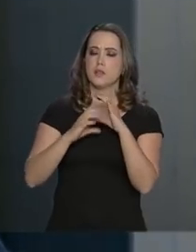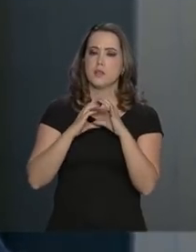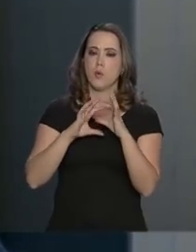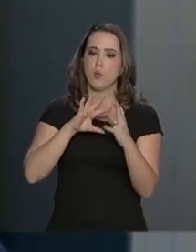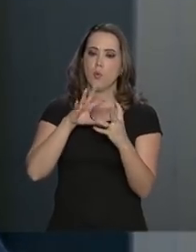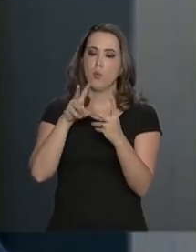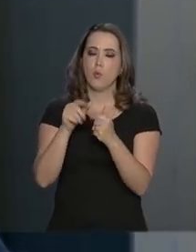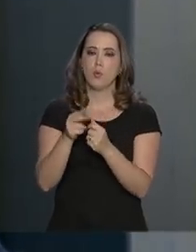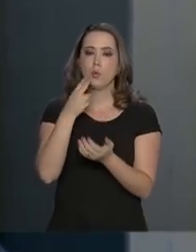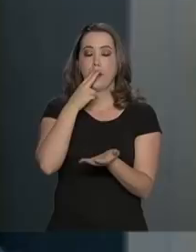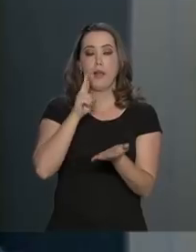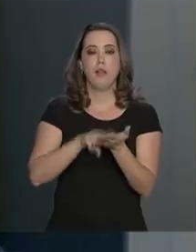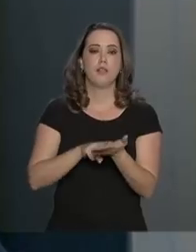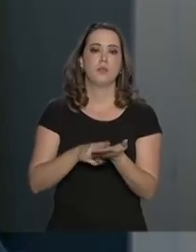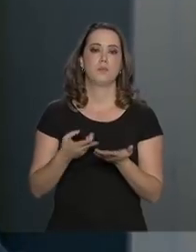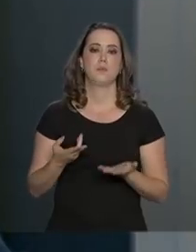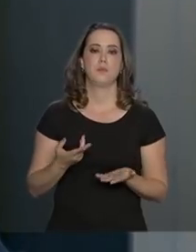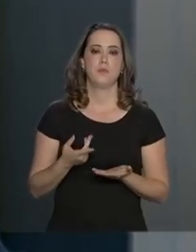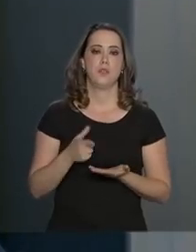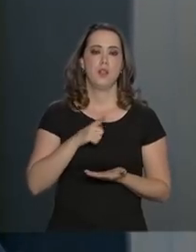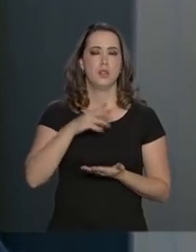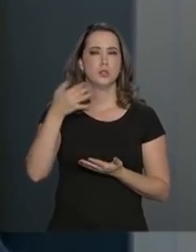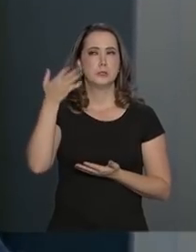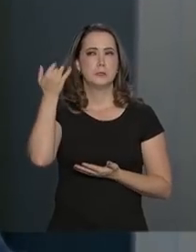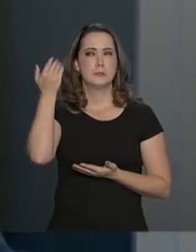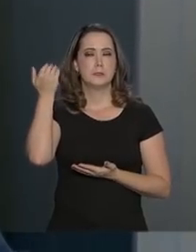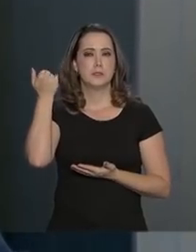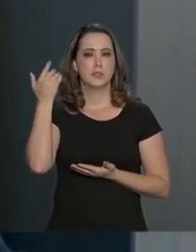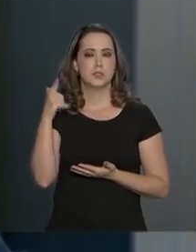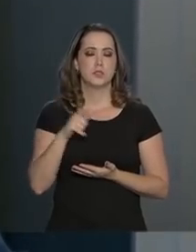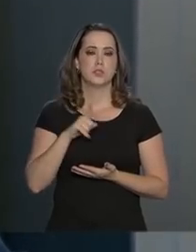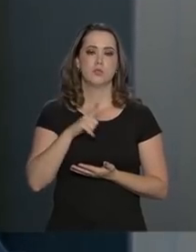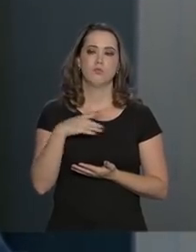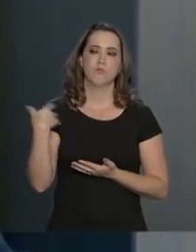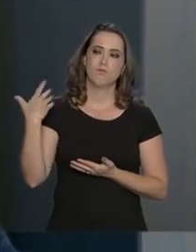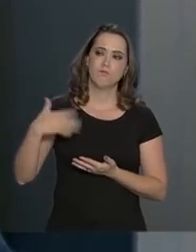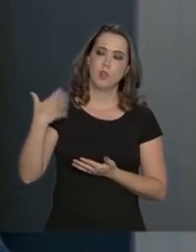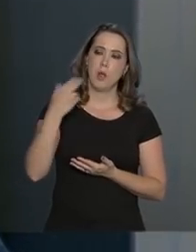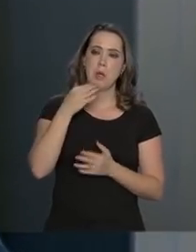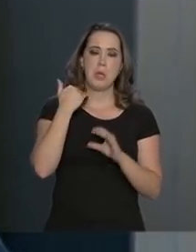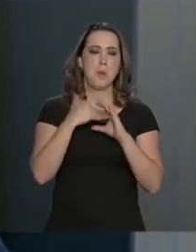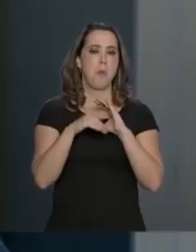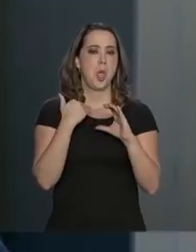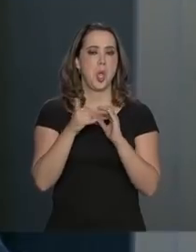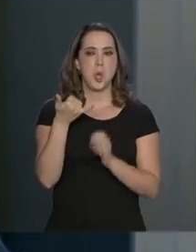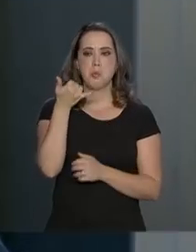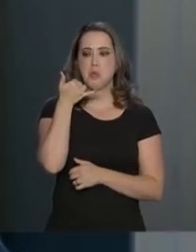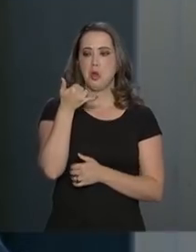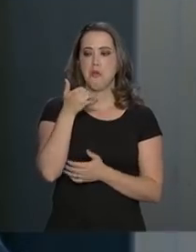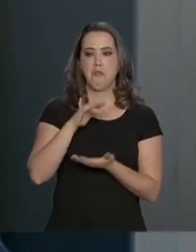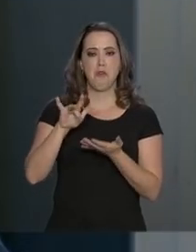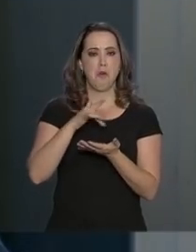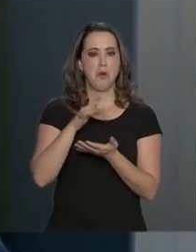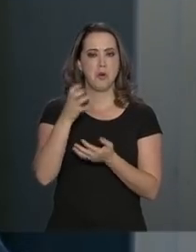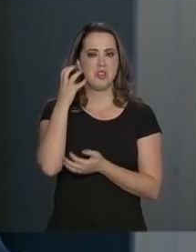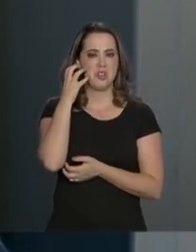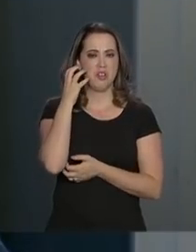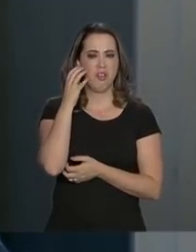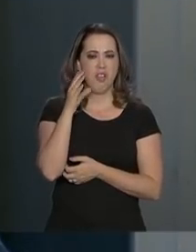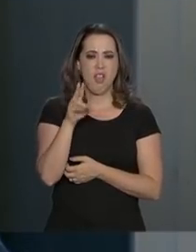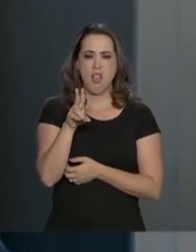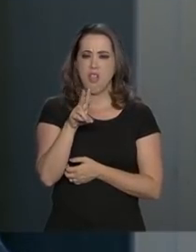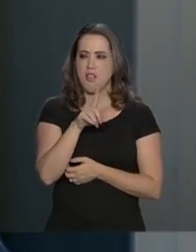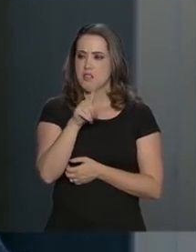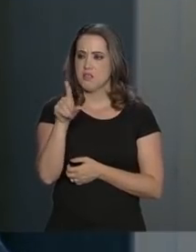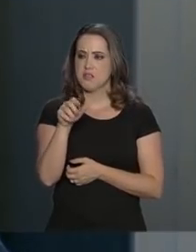foi a carta. Era um tempo onde e-mail, telefone celular, zap,